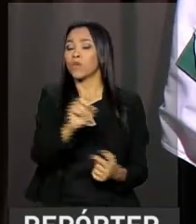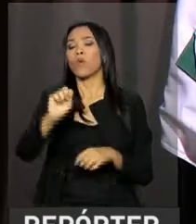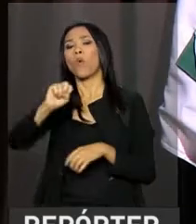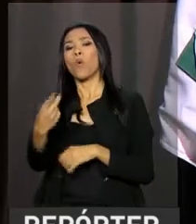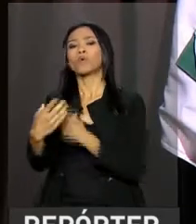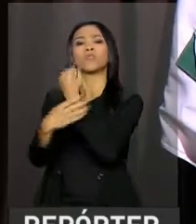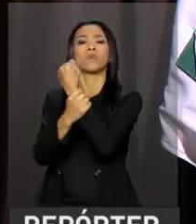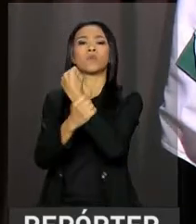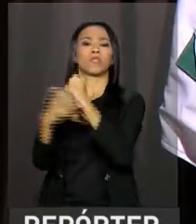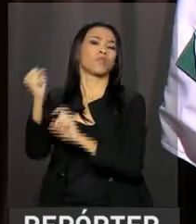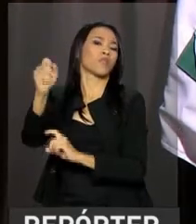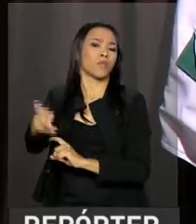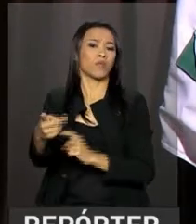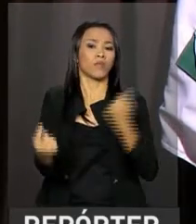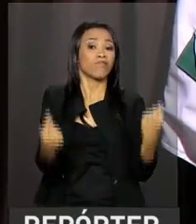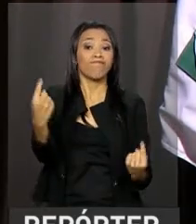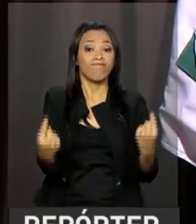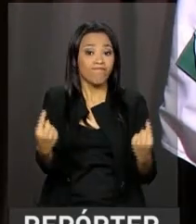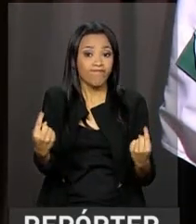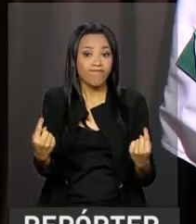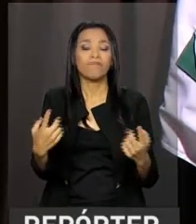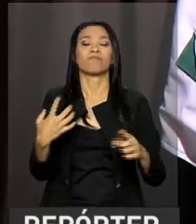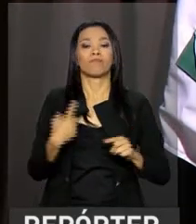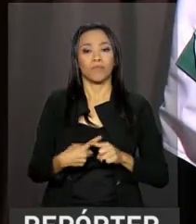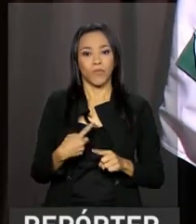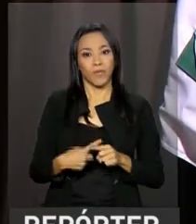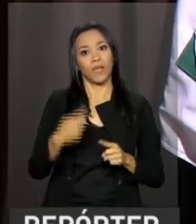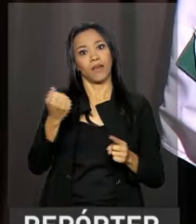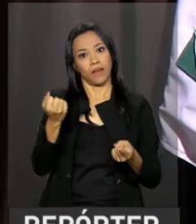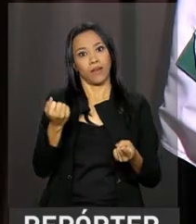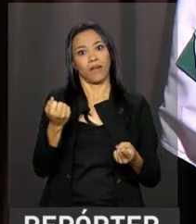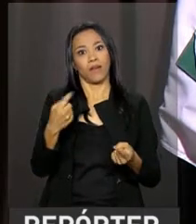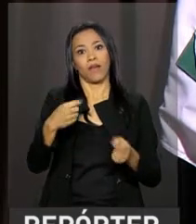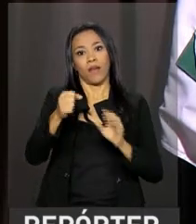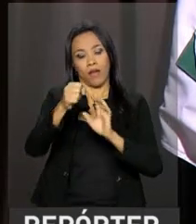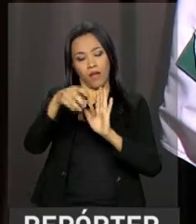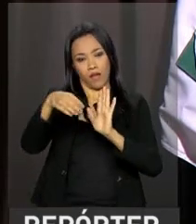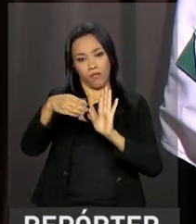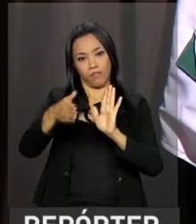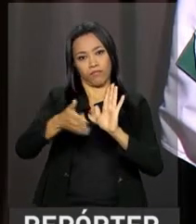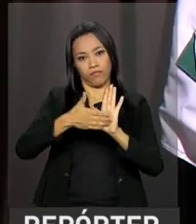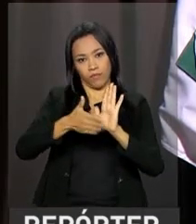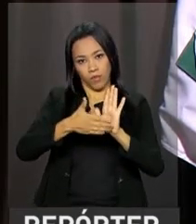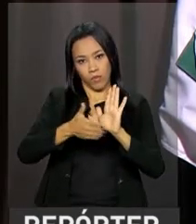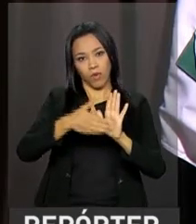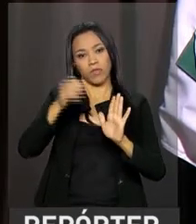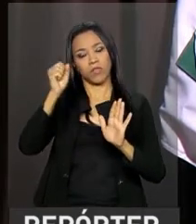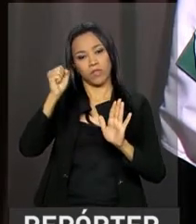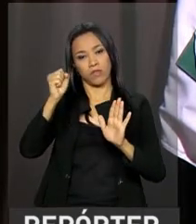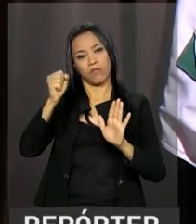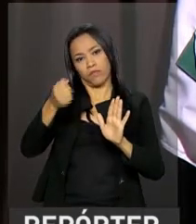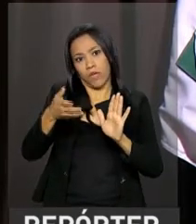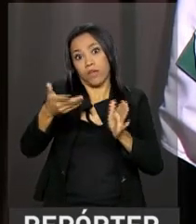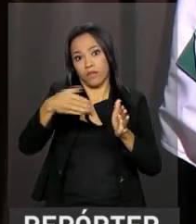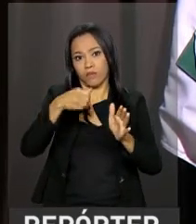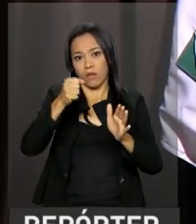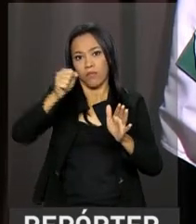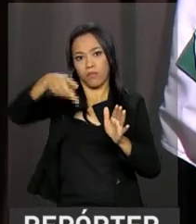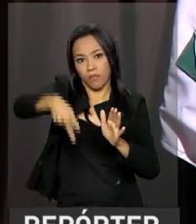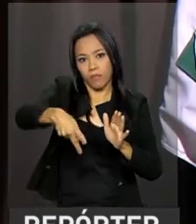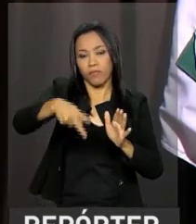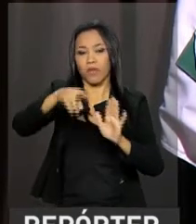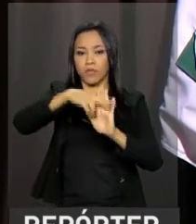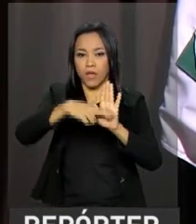a aposentadoria? Por quê? Porque a Previdência também quebra. Diversos países tiveram que